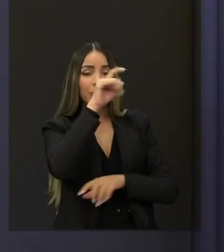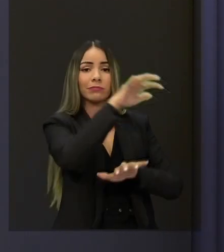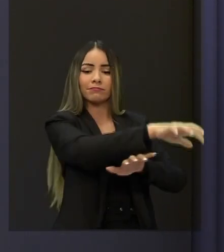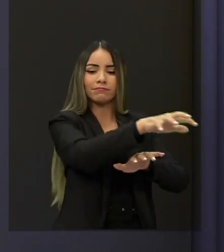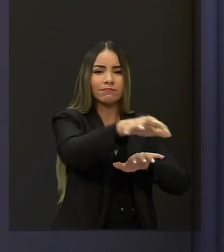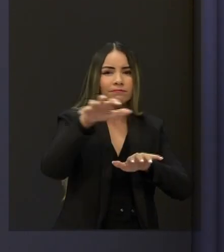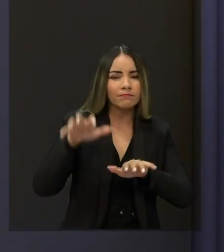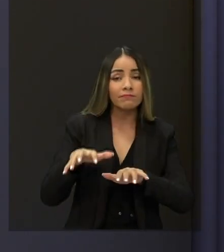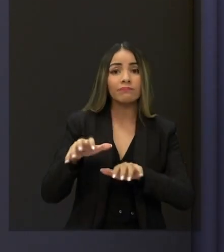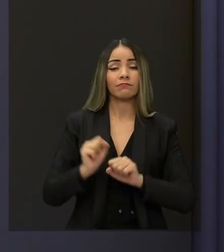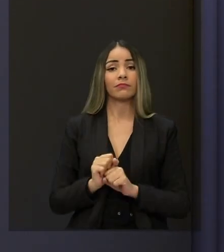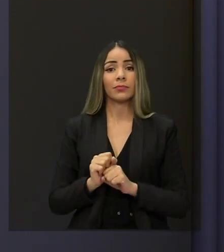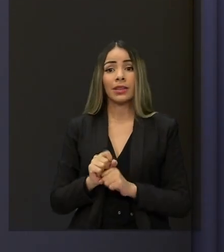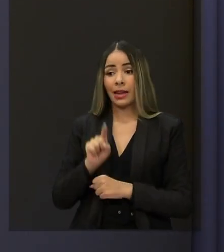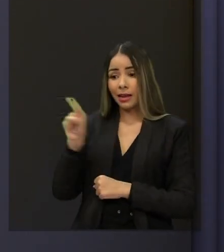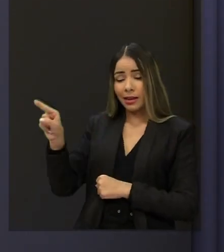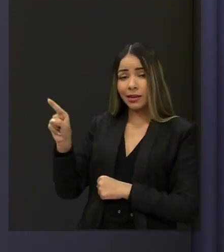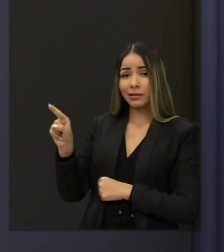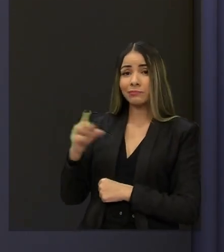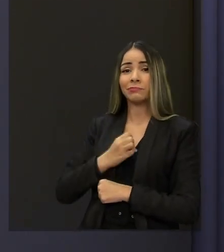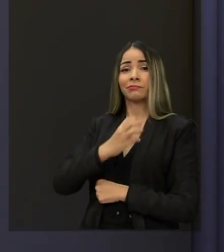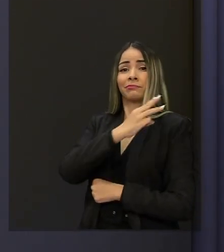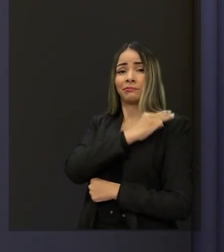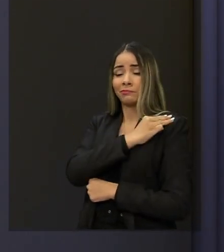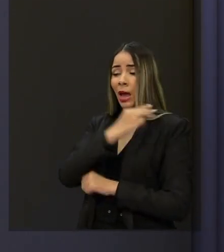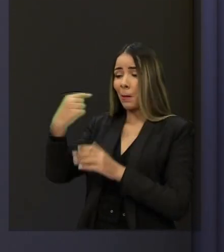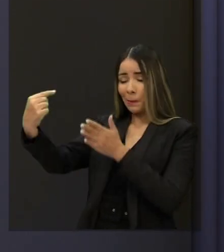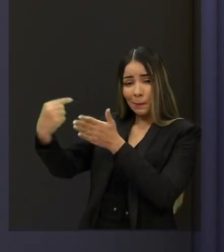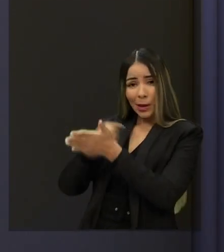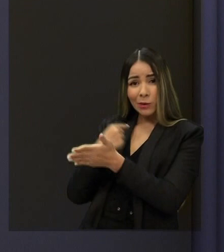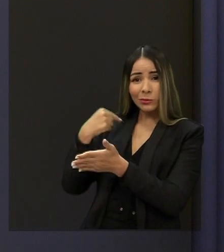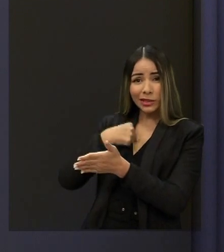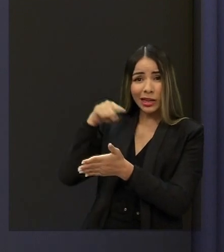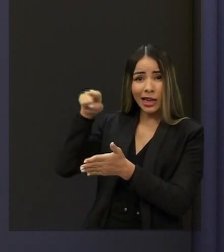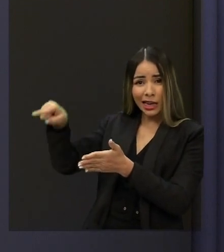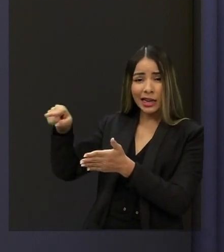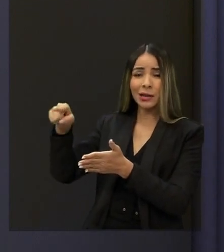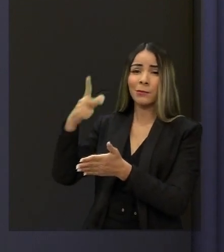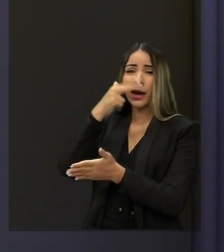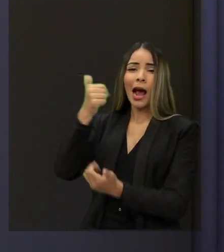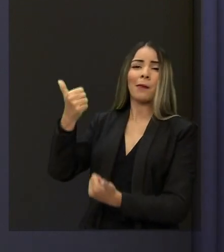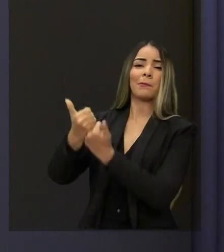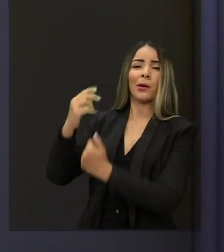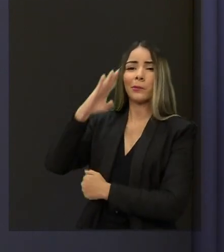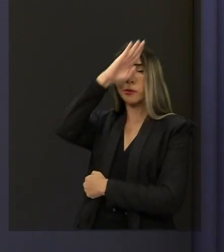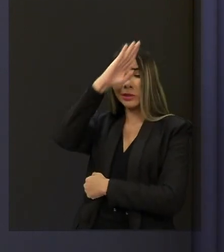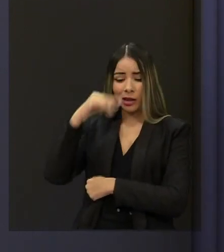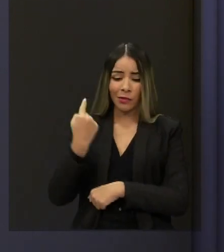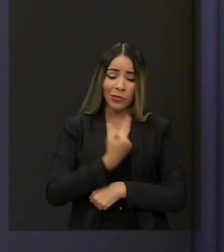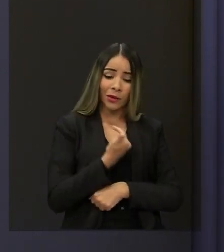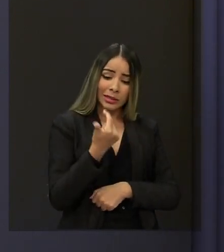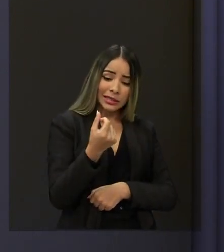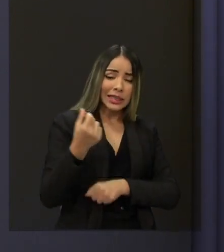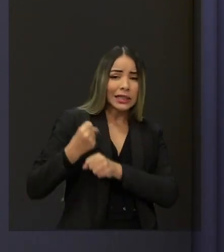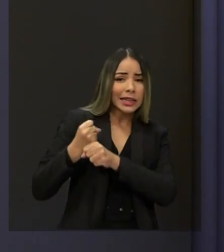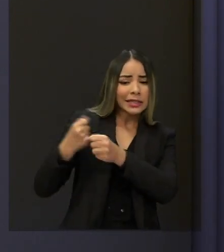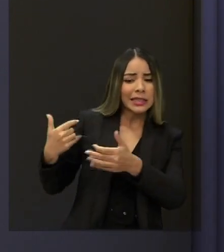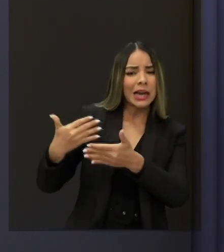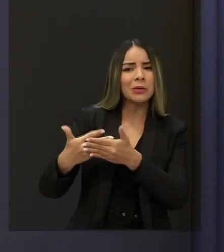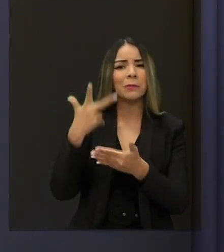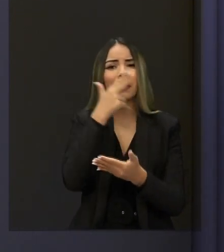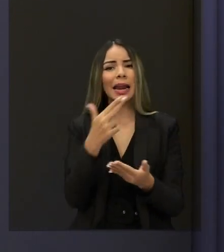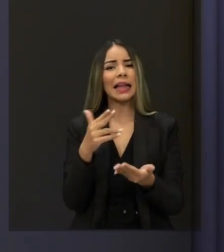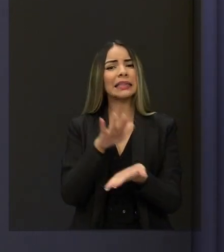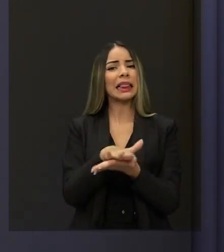Aqui o candidato que me pergunta, o candidato capitão do Bolsonaro, fala que nós estamos há 16 anos e como se não tivesse nada.